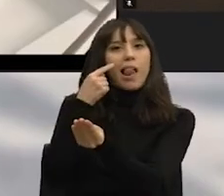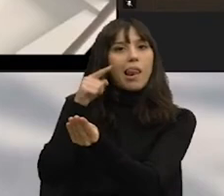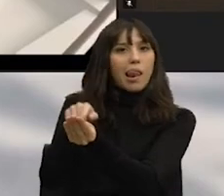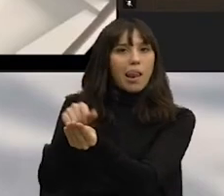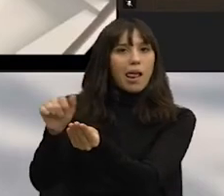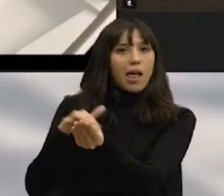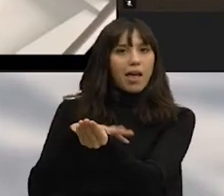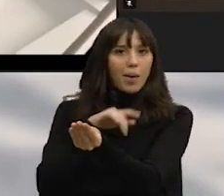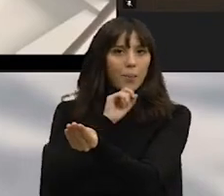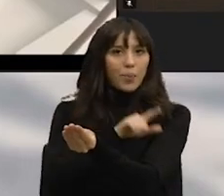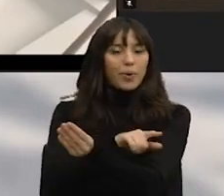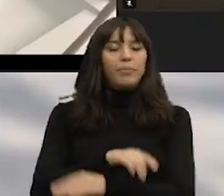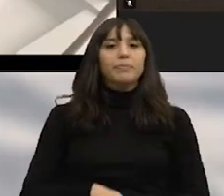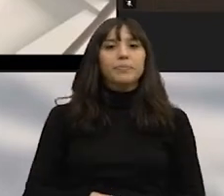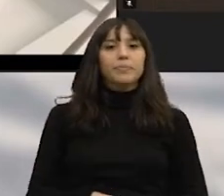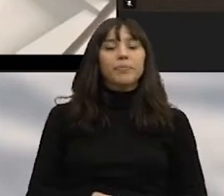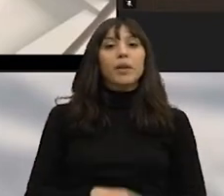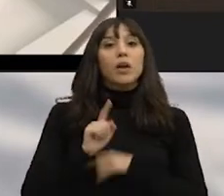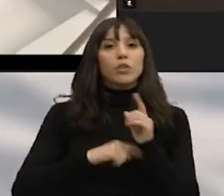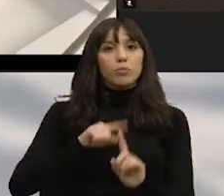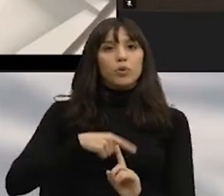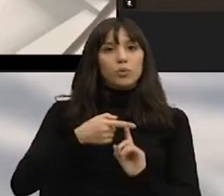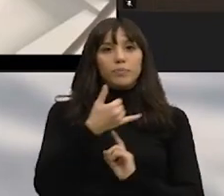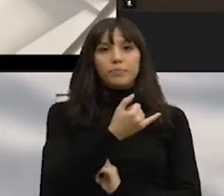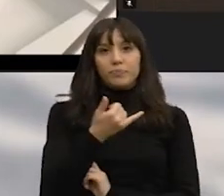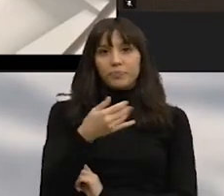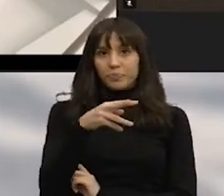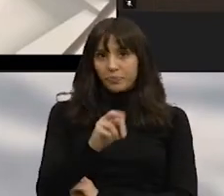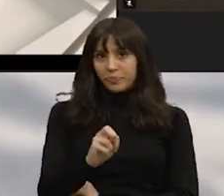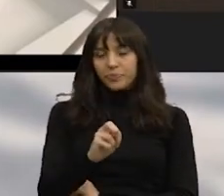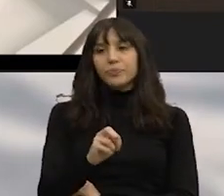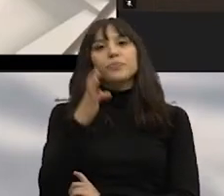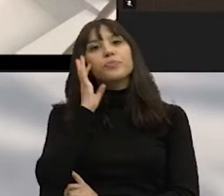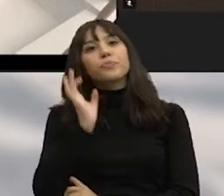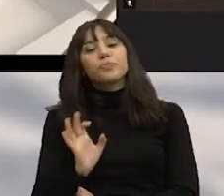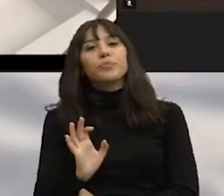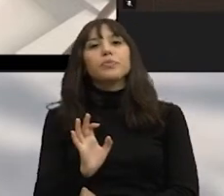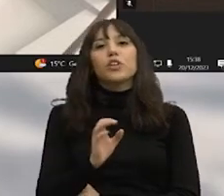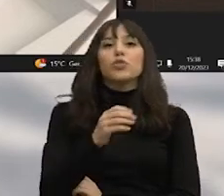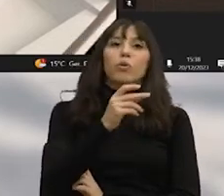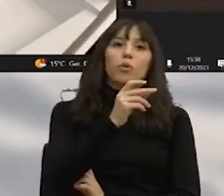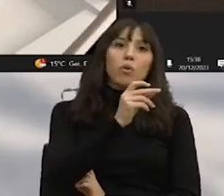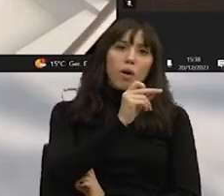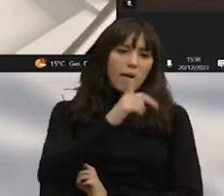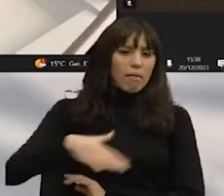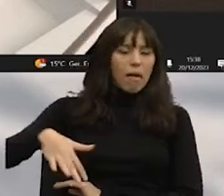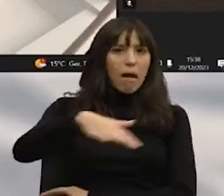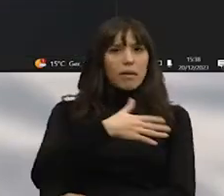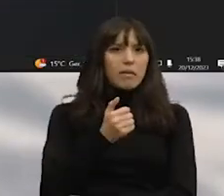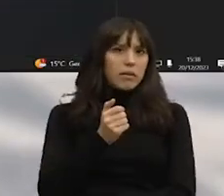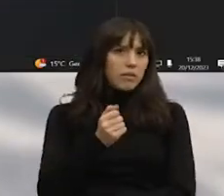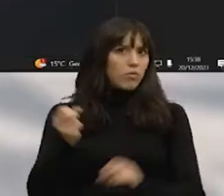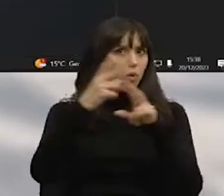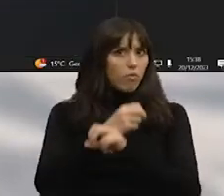Depois, temos em 2023 15 novos hotéis ou empreendimentos turísticos aprovados em reunião de Câmara. Estes